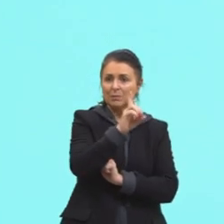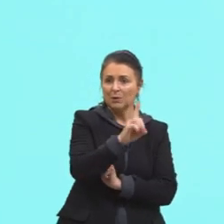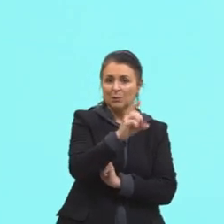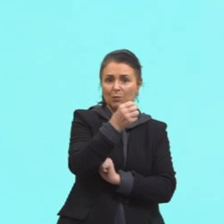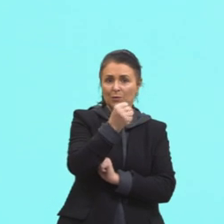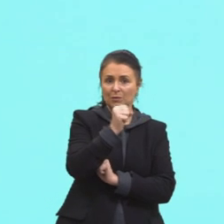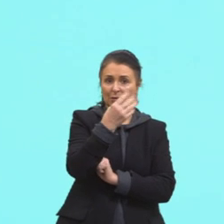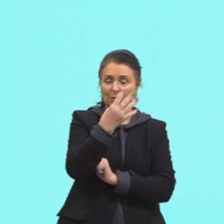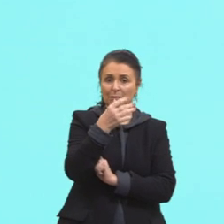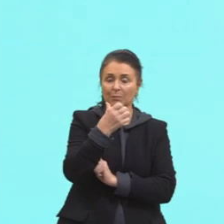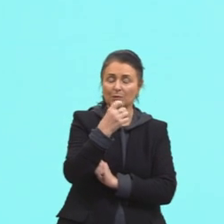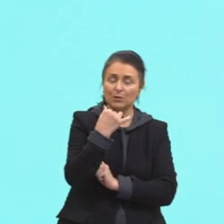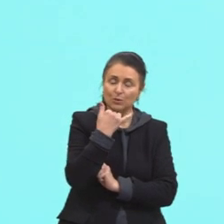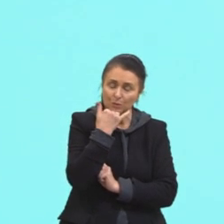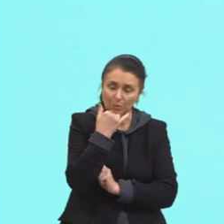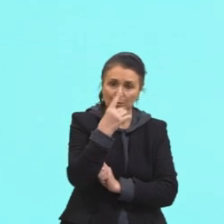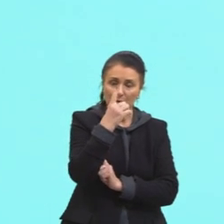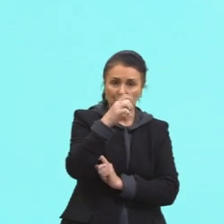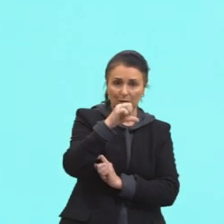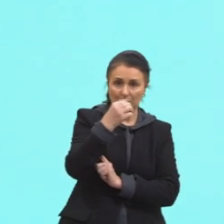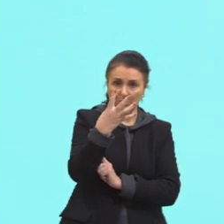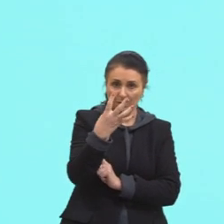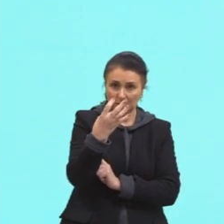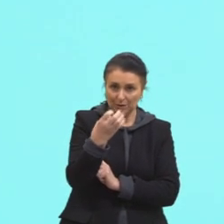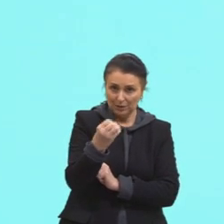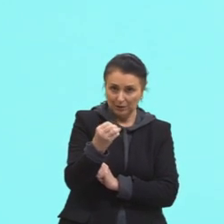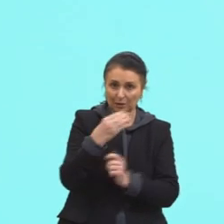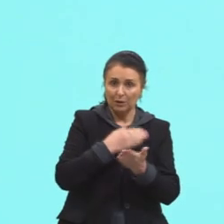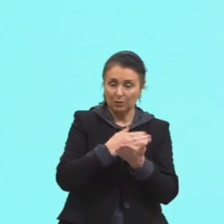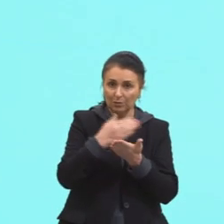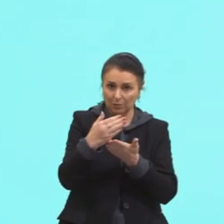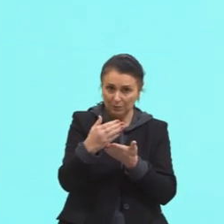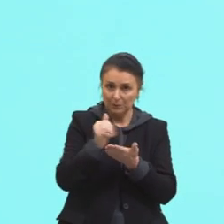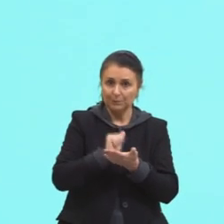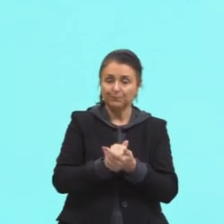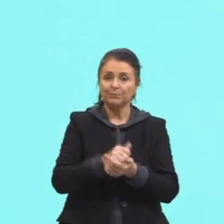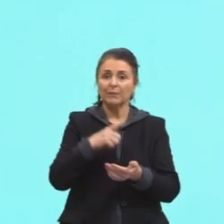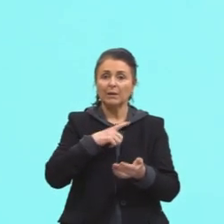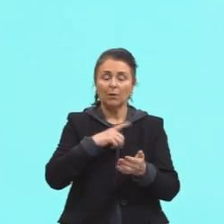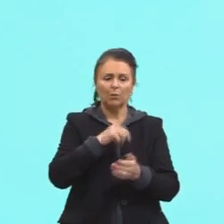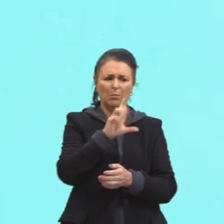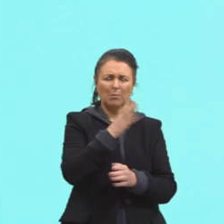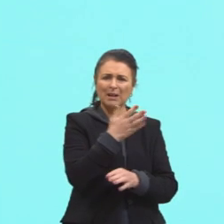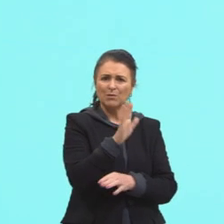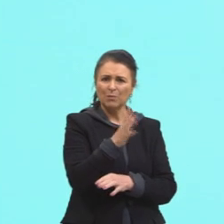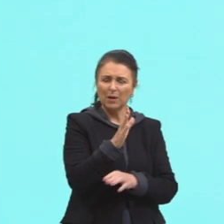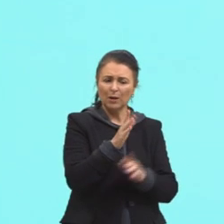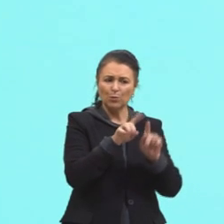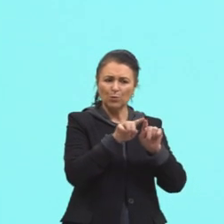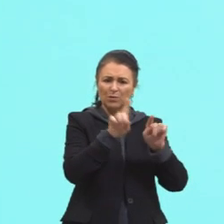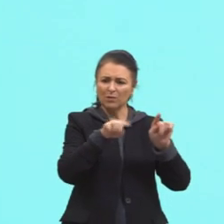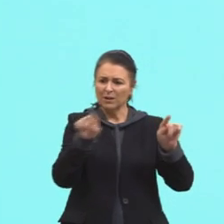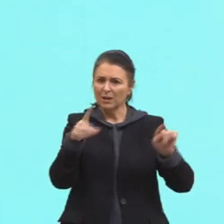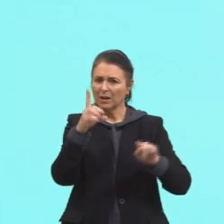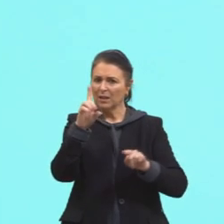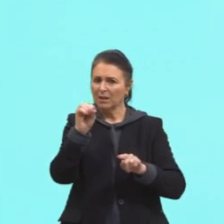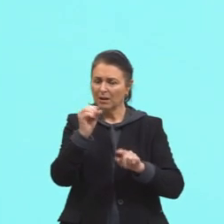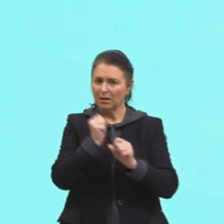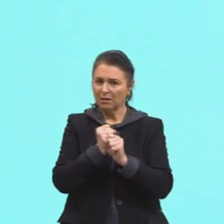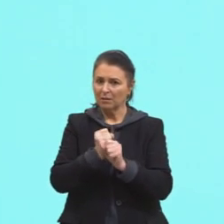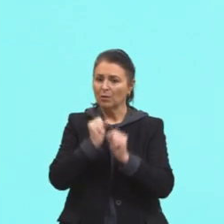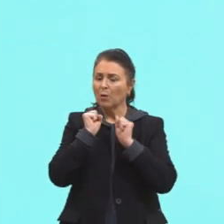tá? Então, nós temos aqui os intervalos. Aqui ele está mais ou menos, assim, de 10 anos, né? Sempre pode dar uma